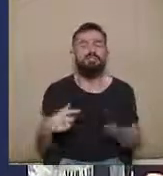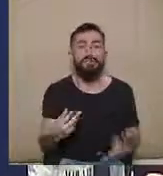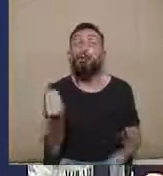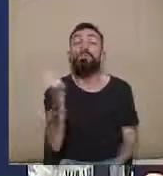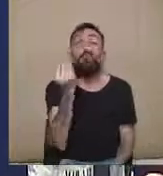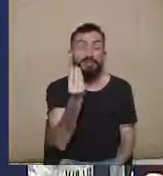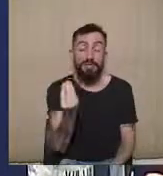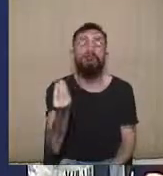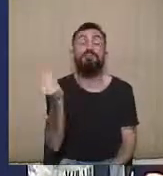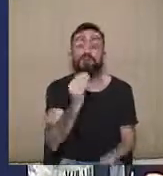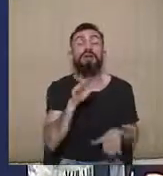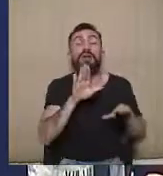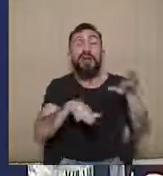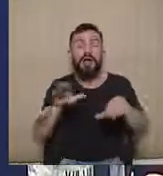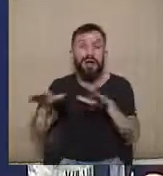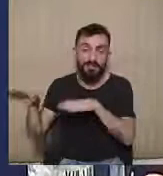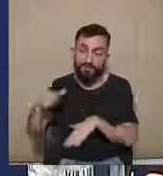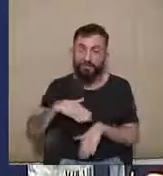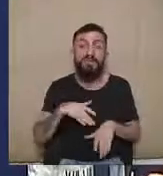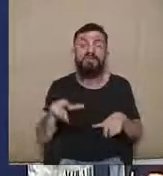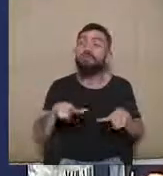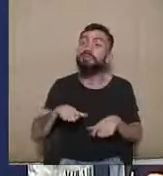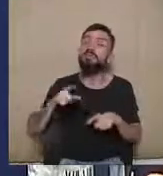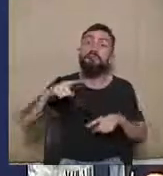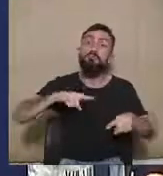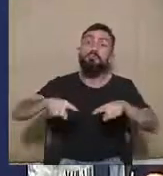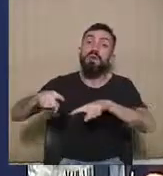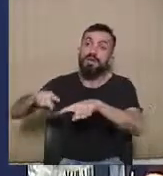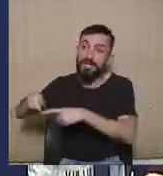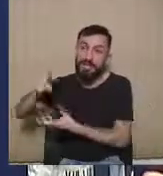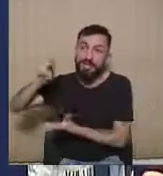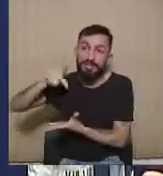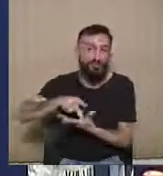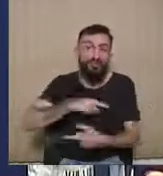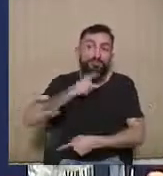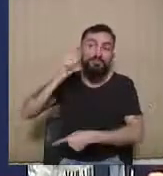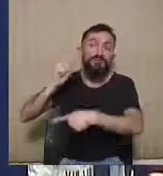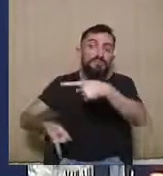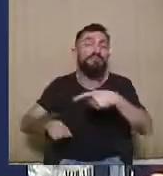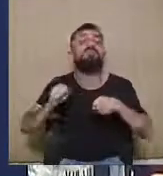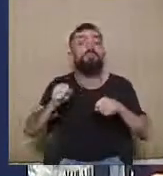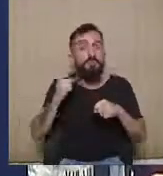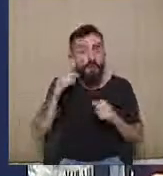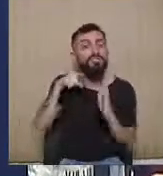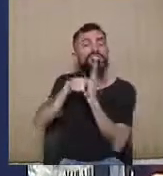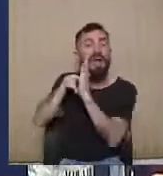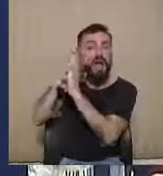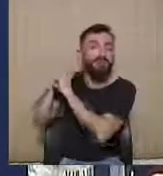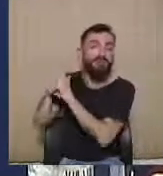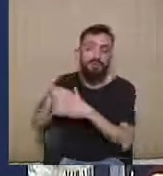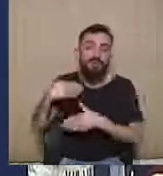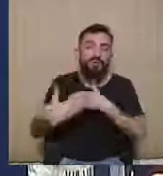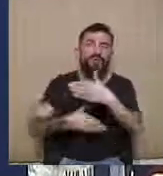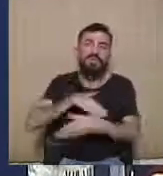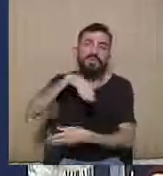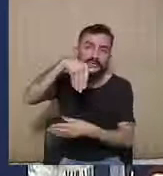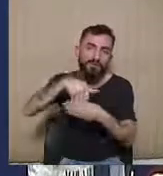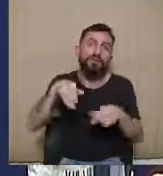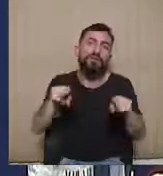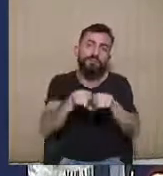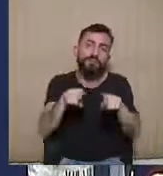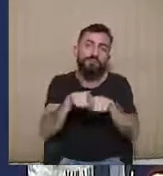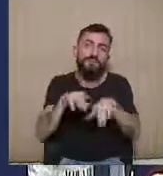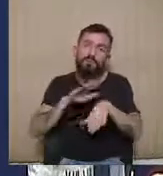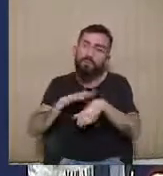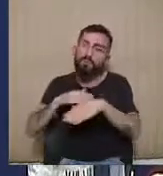por meio de uma ação de impugnação de mandato eletivo poderia também ser apurado por uma ação de investigação judicial eleitoral, que tinha momento de ser